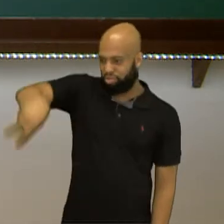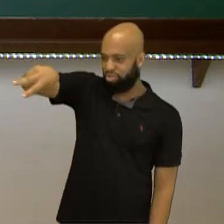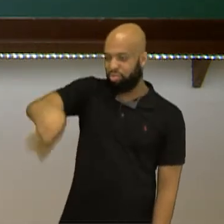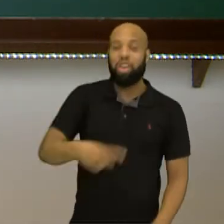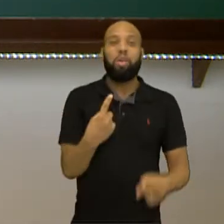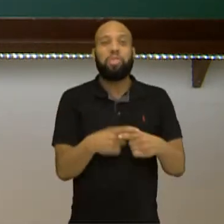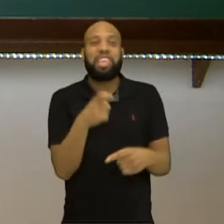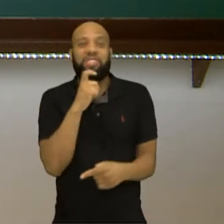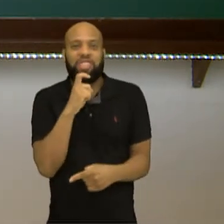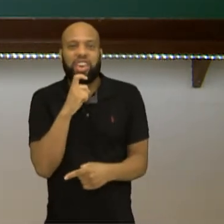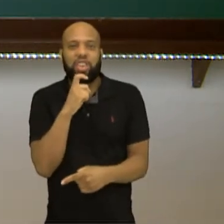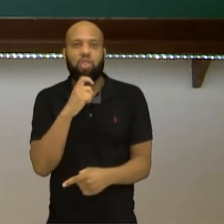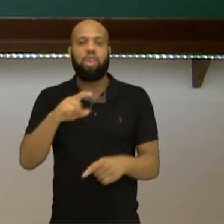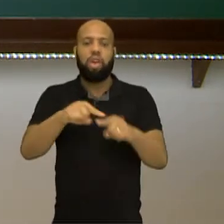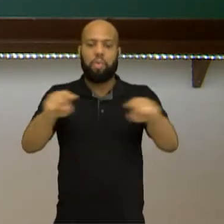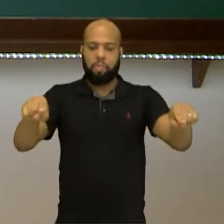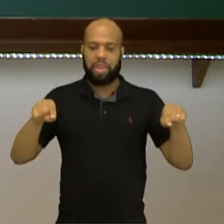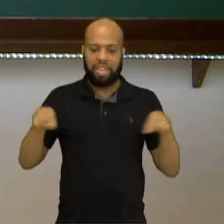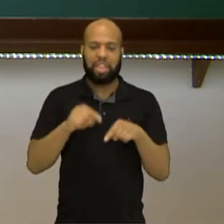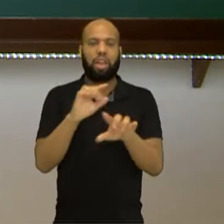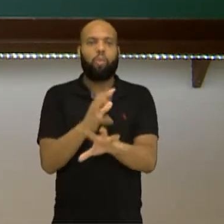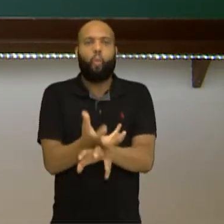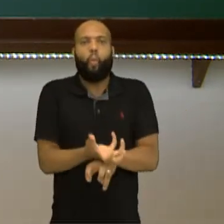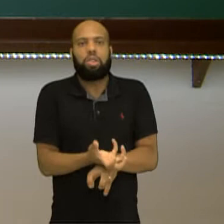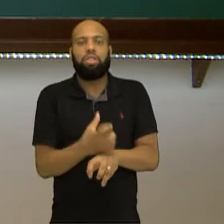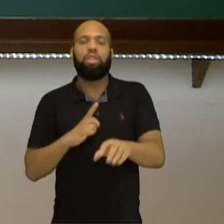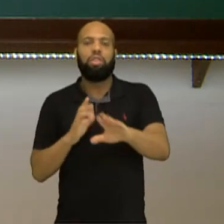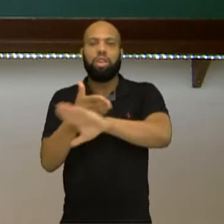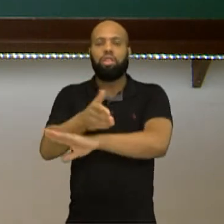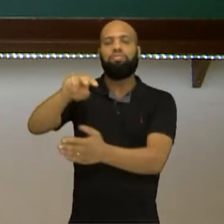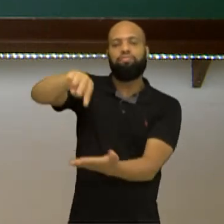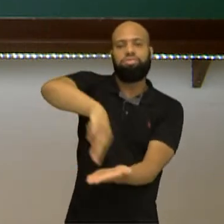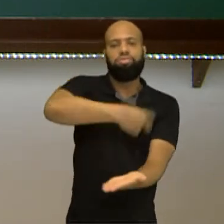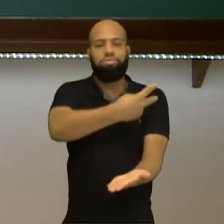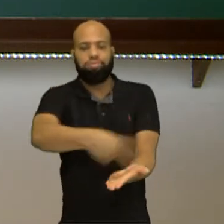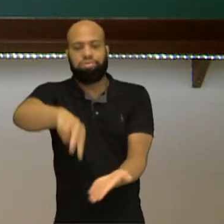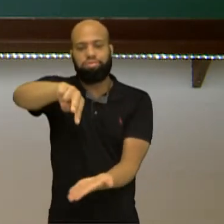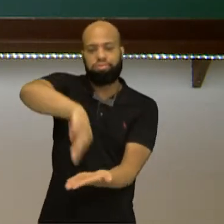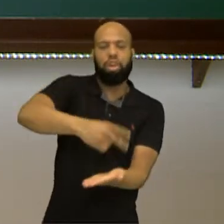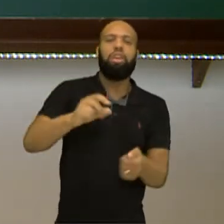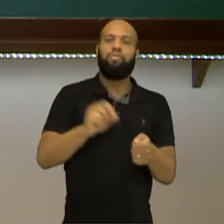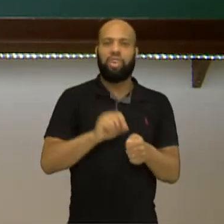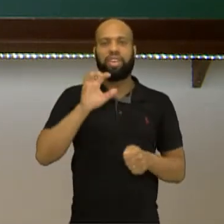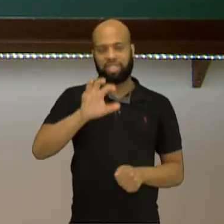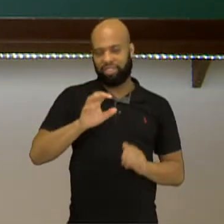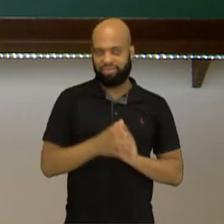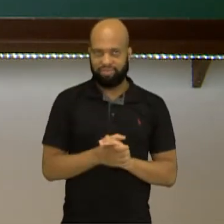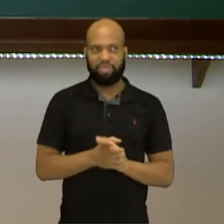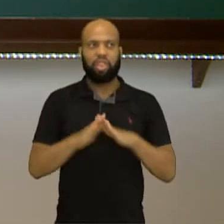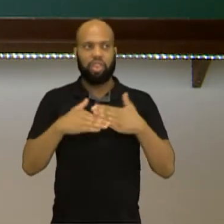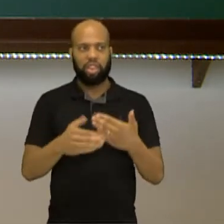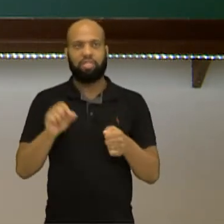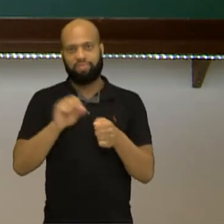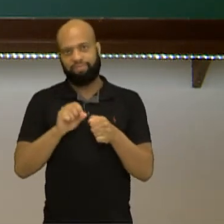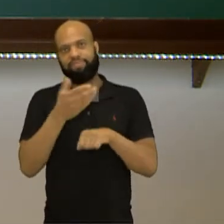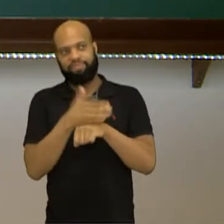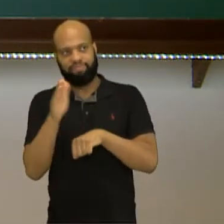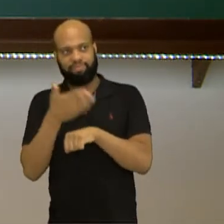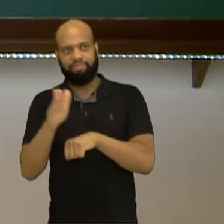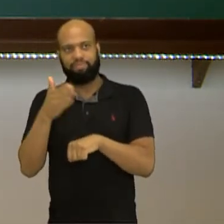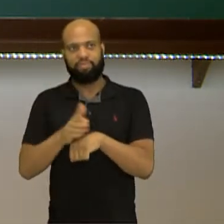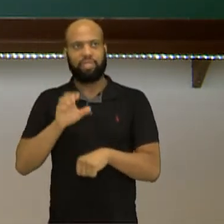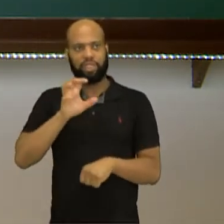piscinas estão vazias. O que eles faziam? Entravam com seus skates e realizavam ali as suas manobras, né? E praticavam aquela